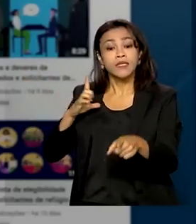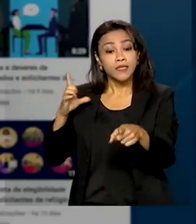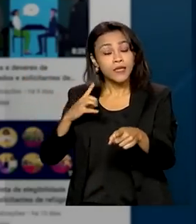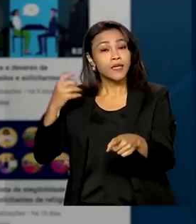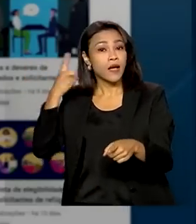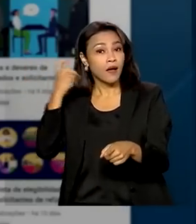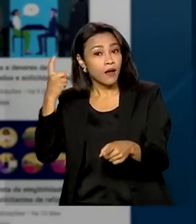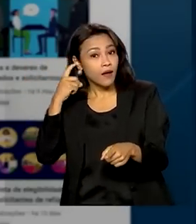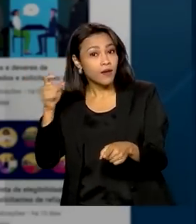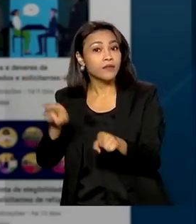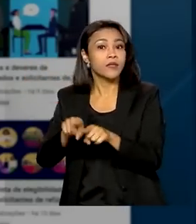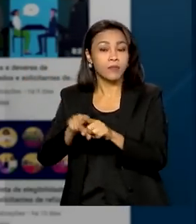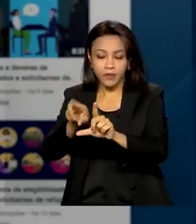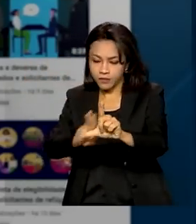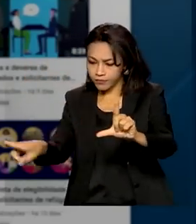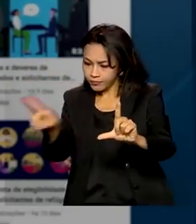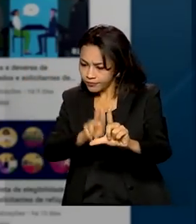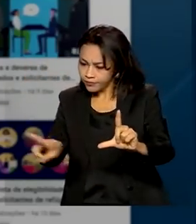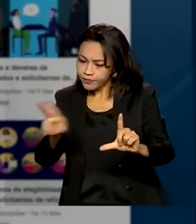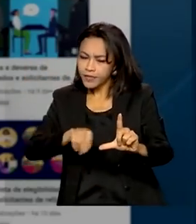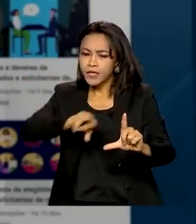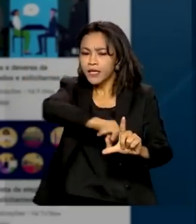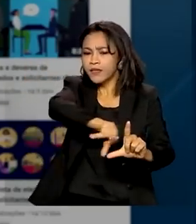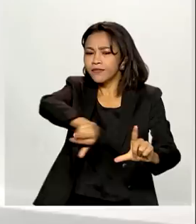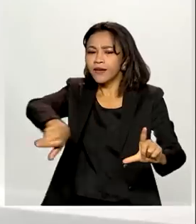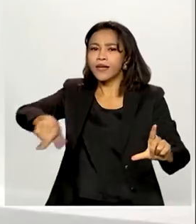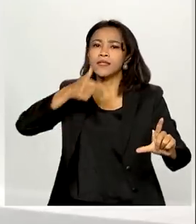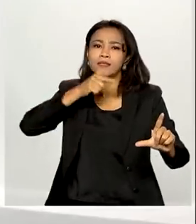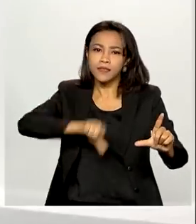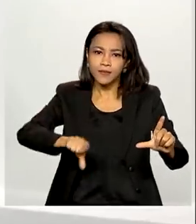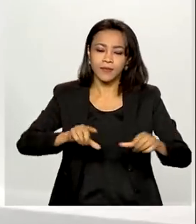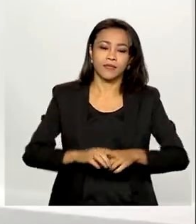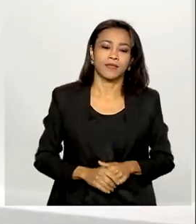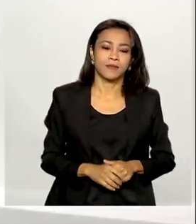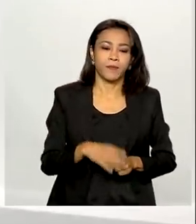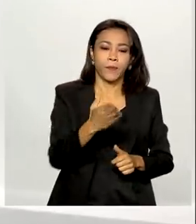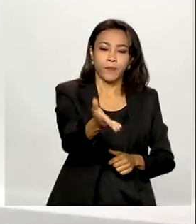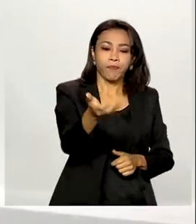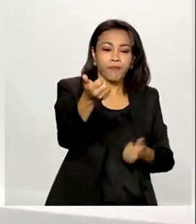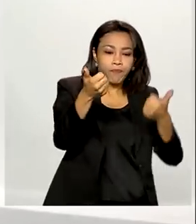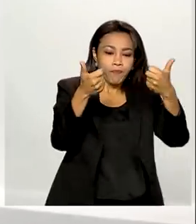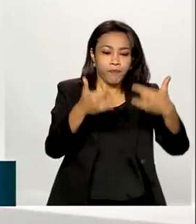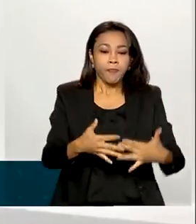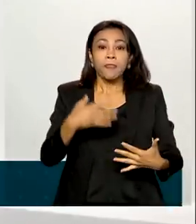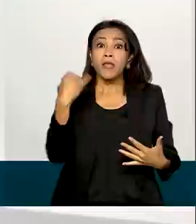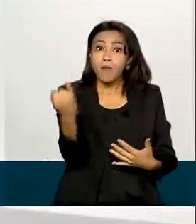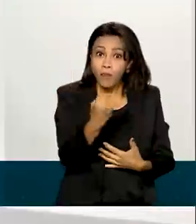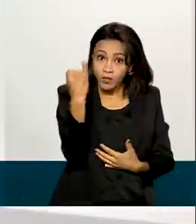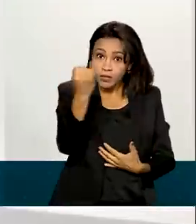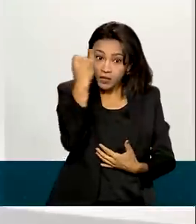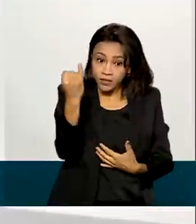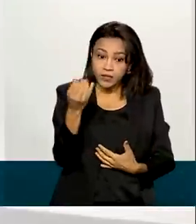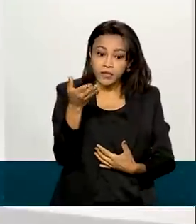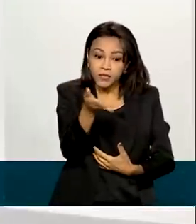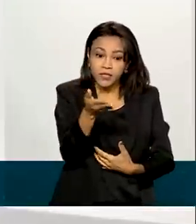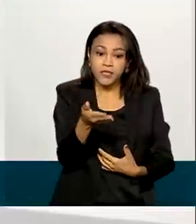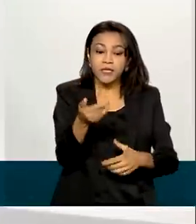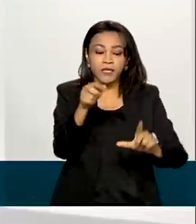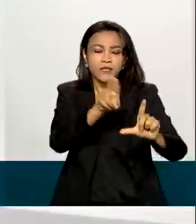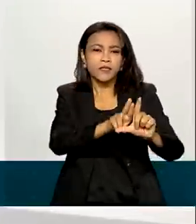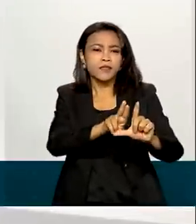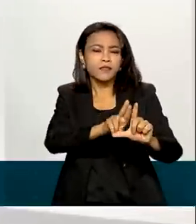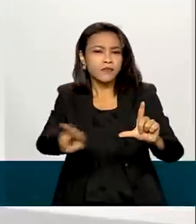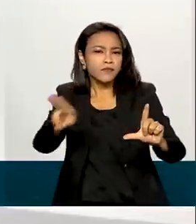áudio quanto legenda em diferentes idiomas. É muito importante que esses vídeos tenham sido feitos em outros idiomas,